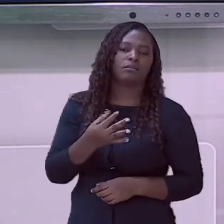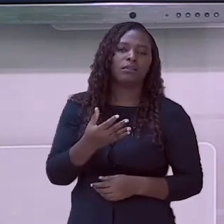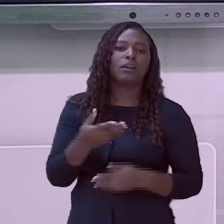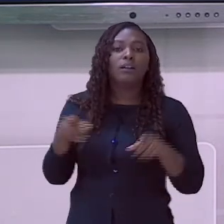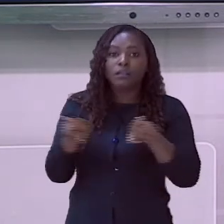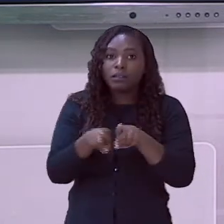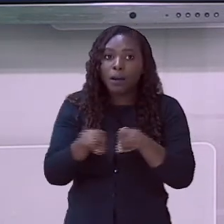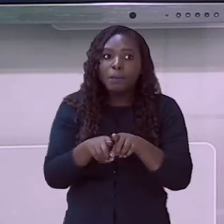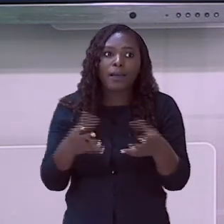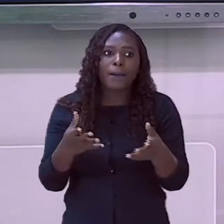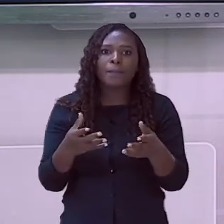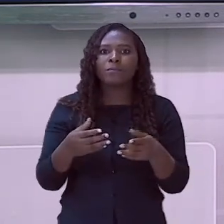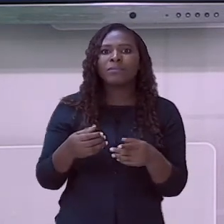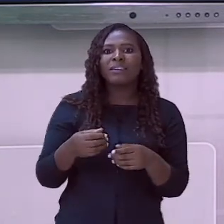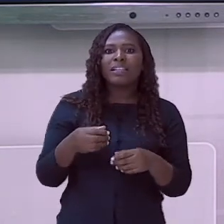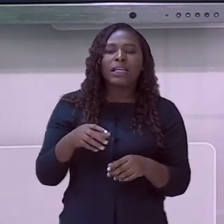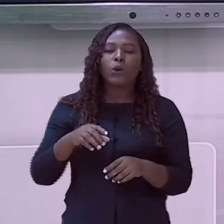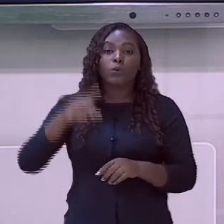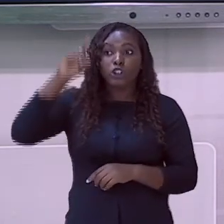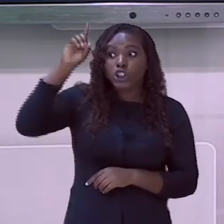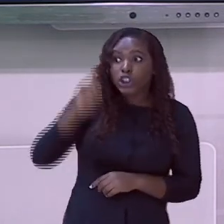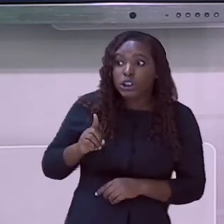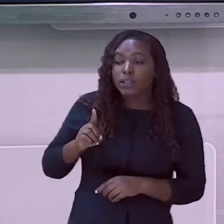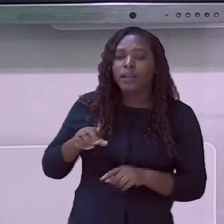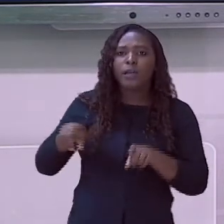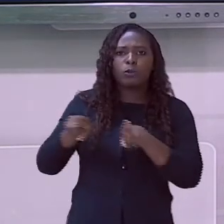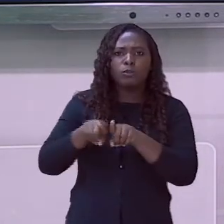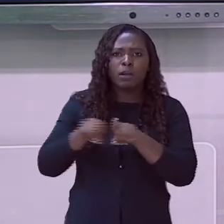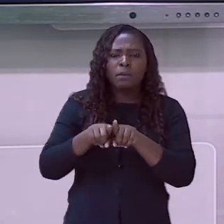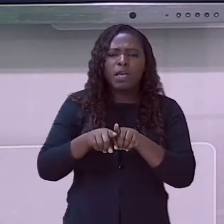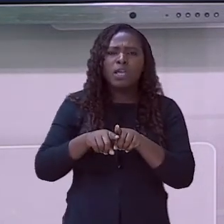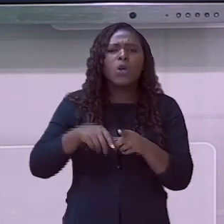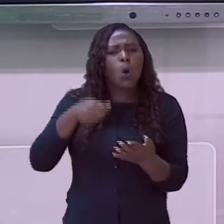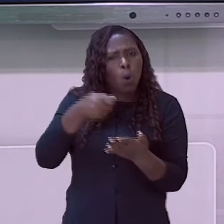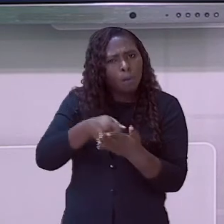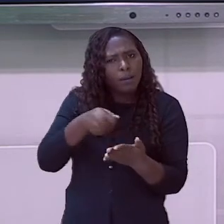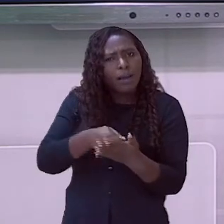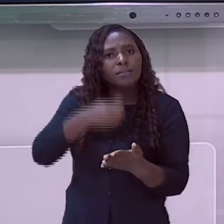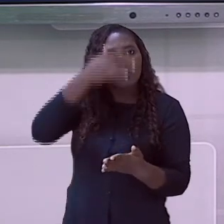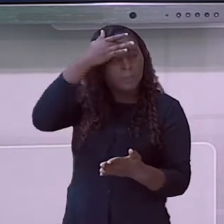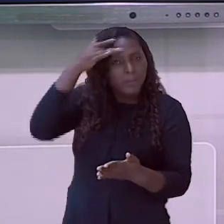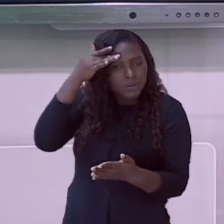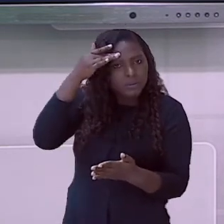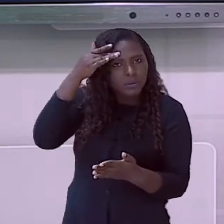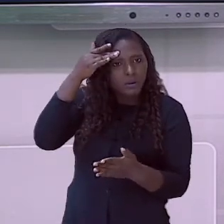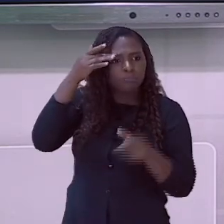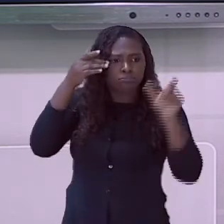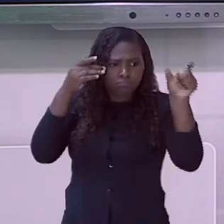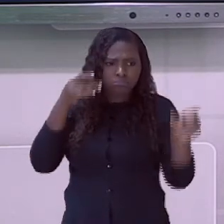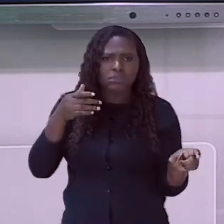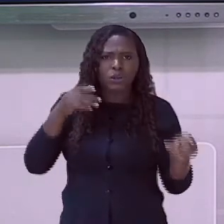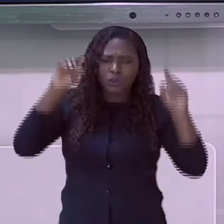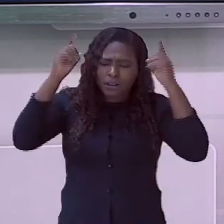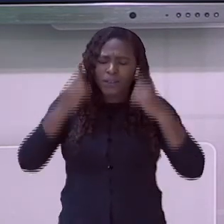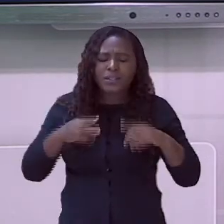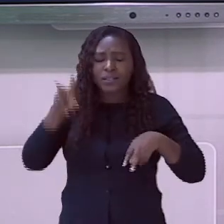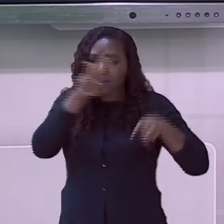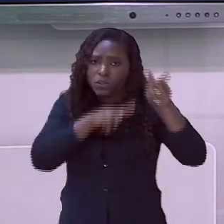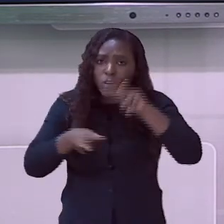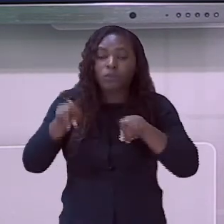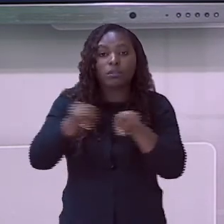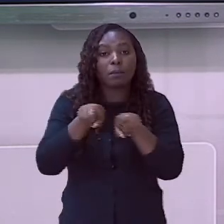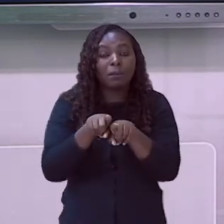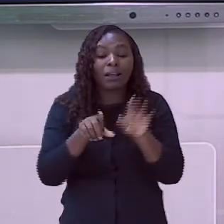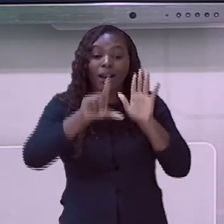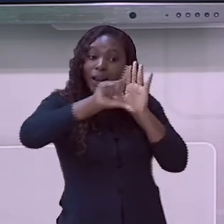e deveres das pessoas com deficiência visual e também da divulgação das leis que já tem sobre a deficiência